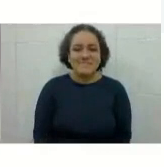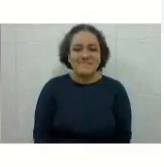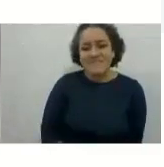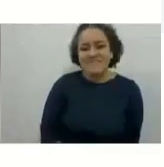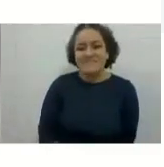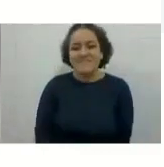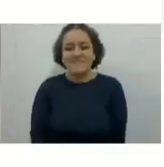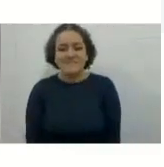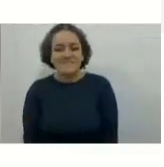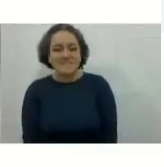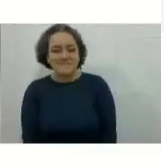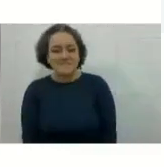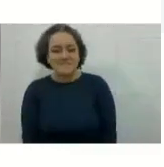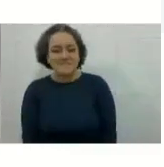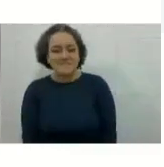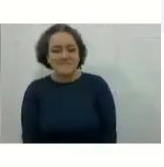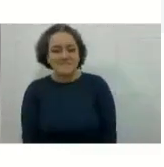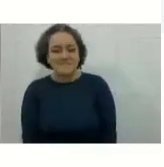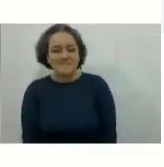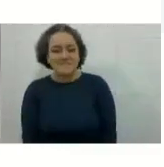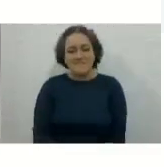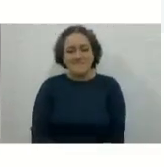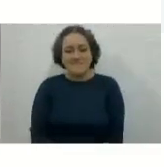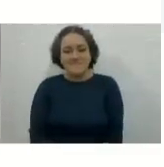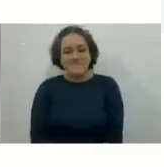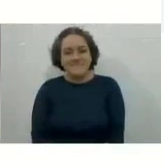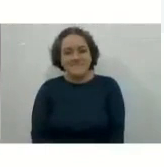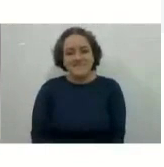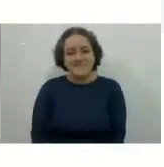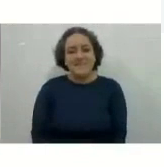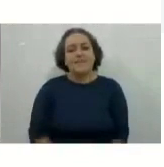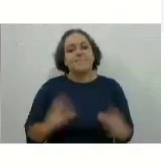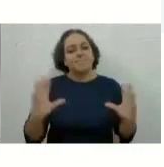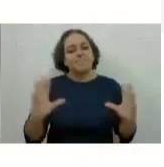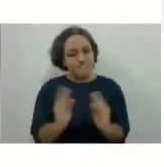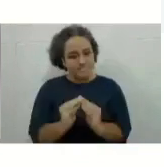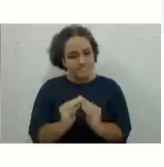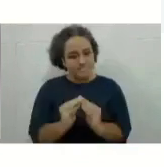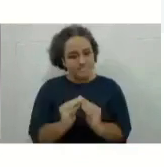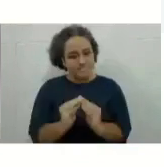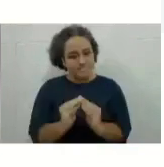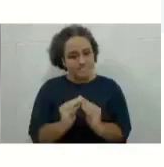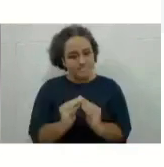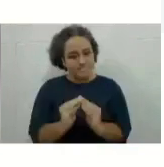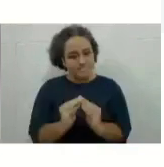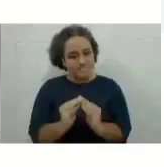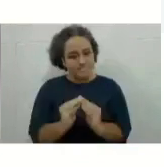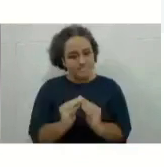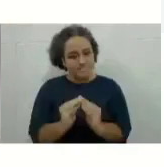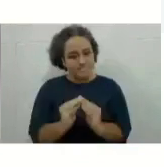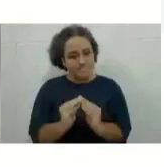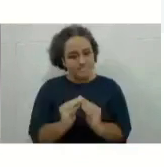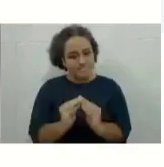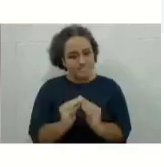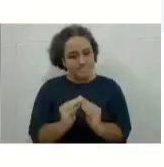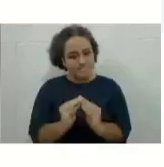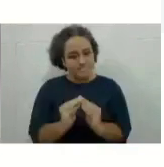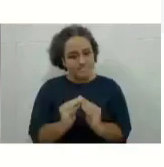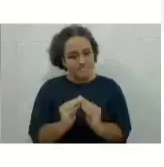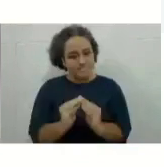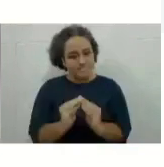É isso, aqui nós temos os contatos telefônicos e os e-mails de alguns setores